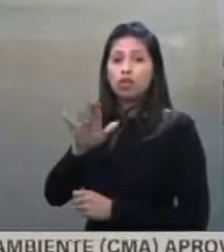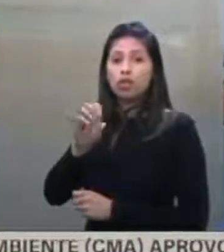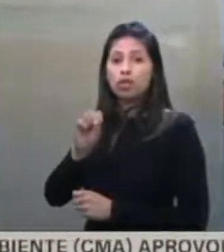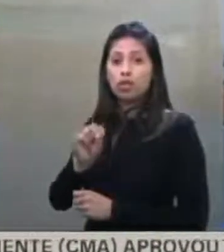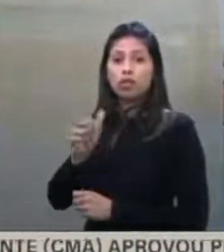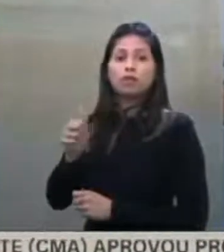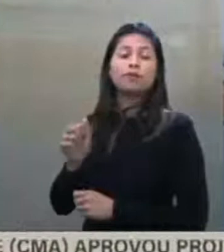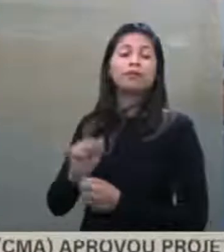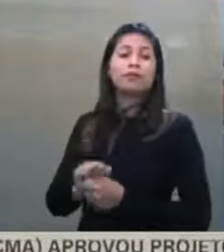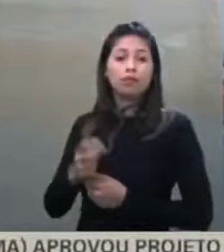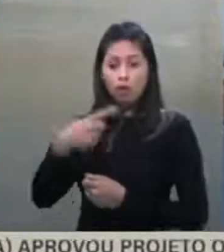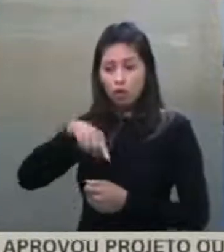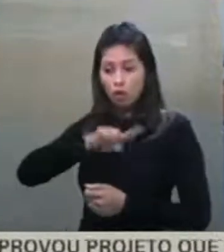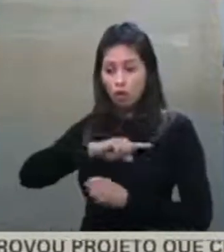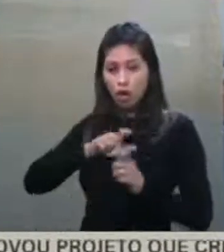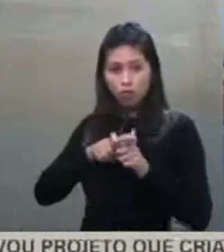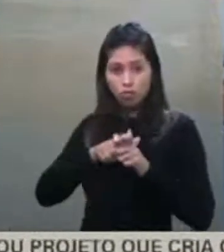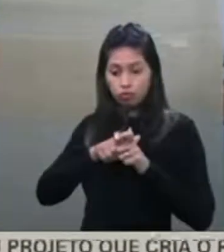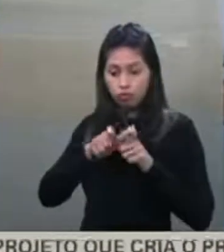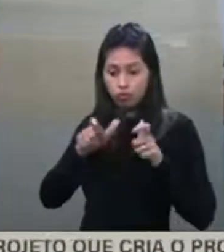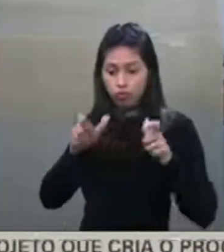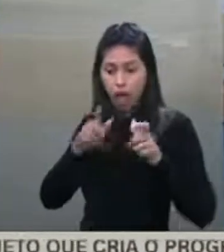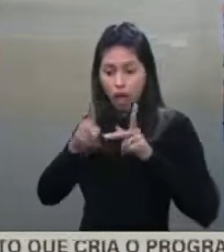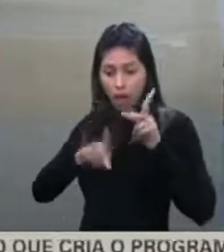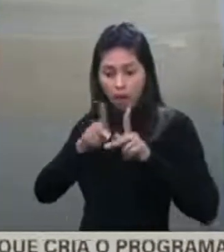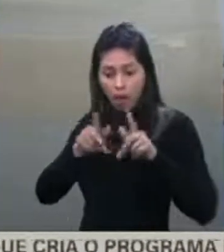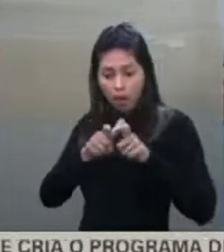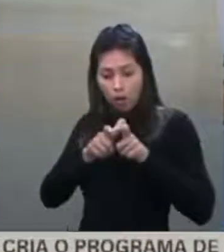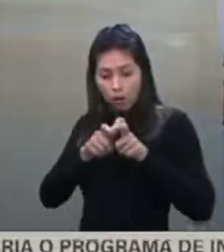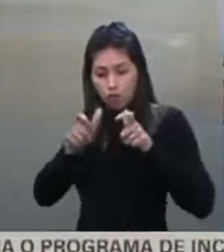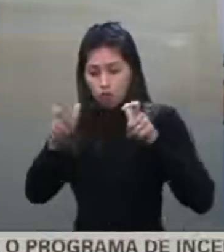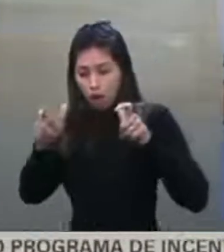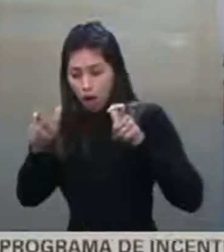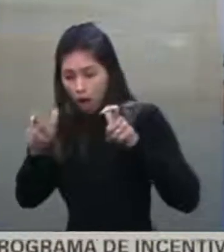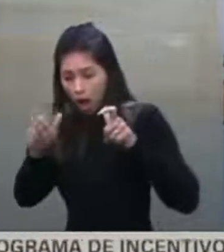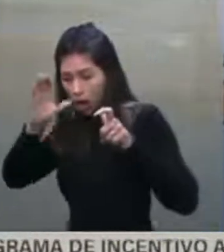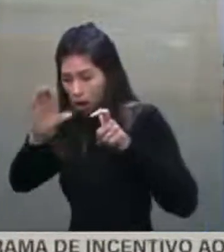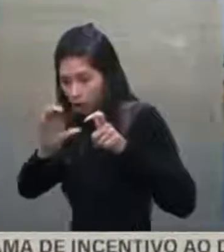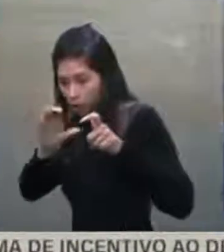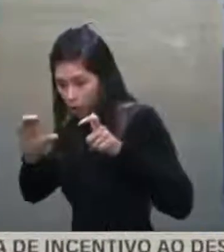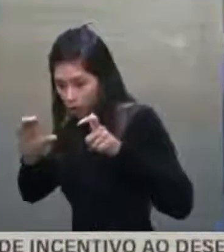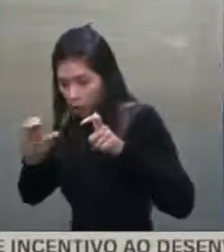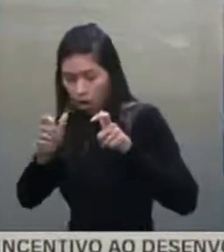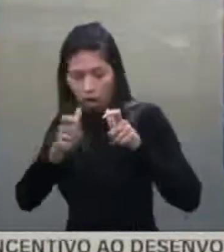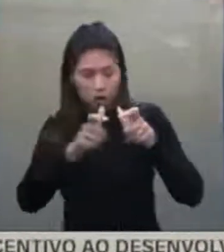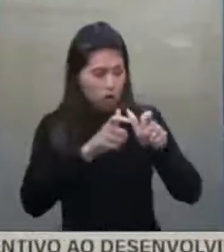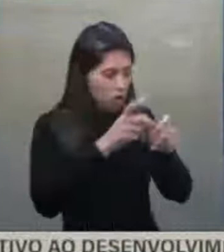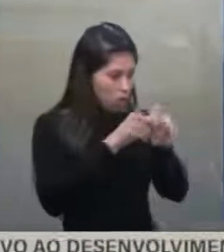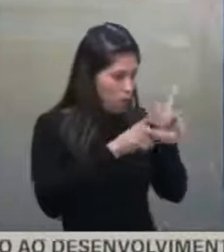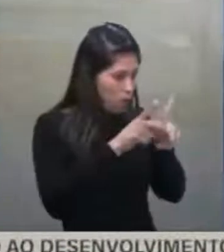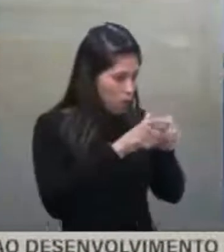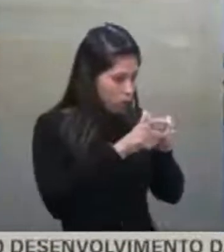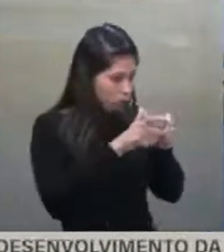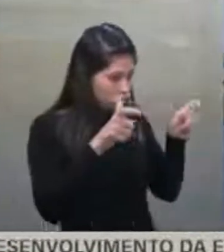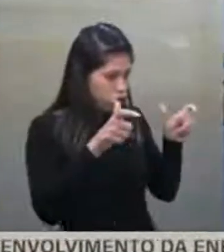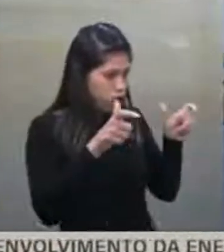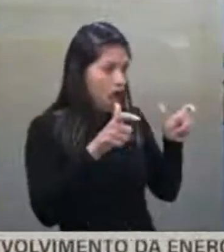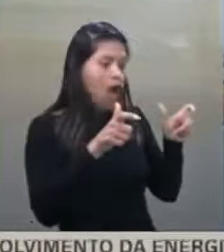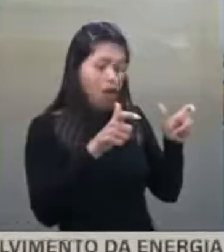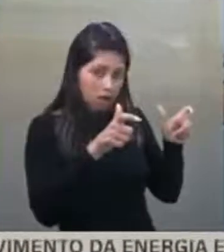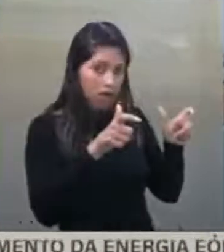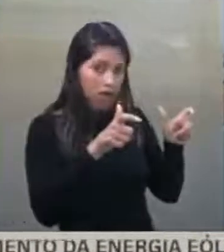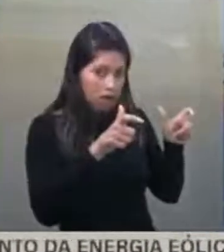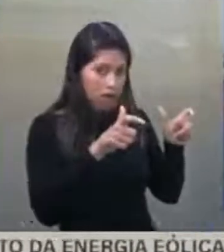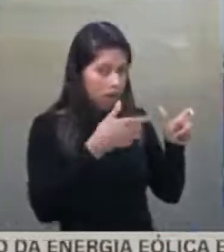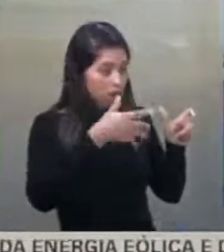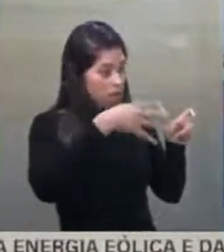Fernando Bezerra. Nós somos a maior nação evangélica do mundo, a maior nação espírita do mundo.